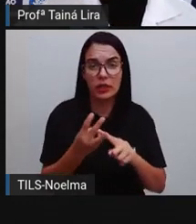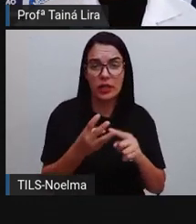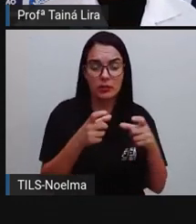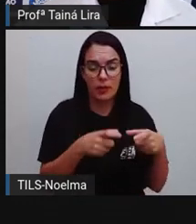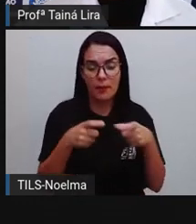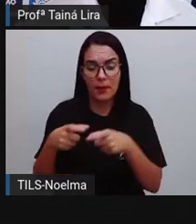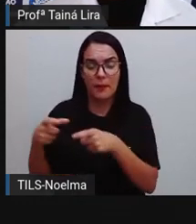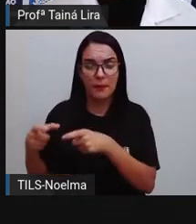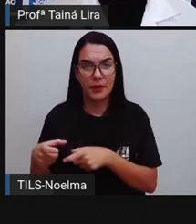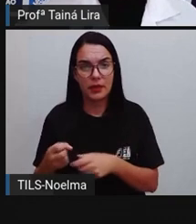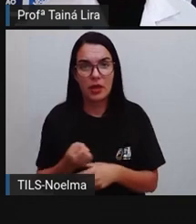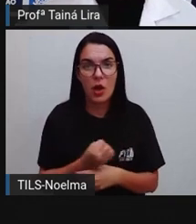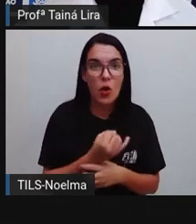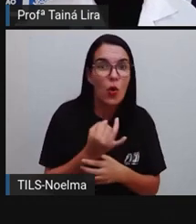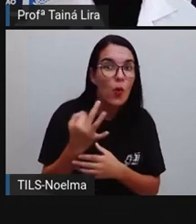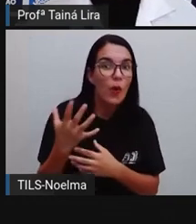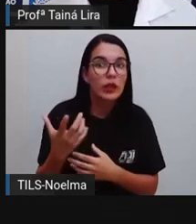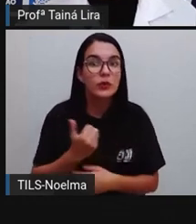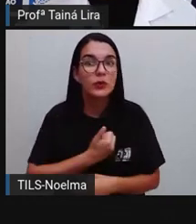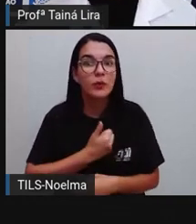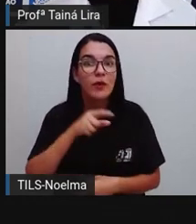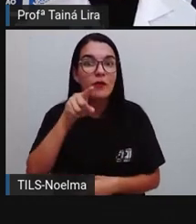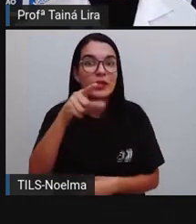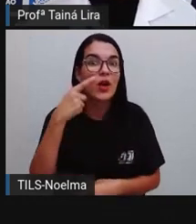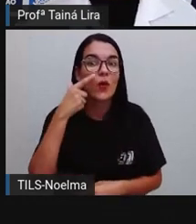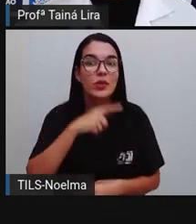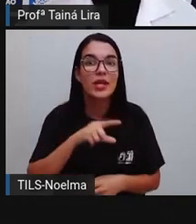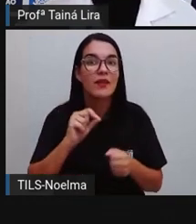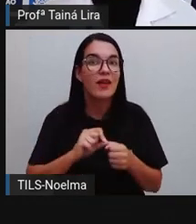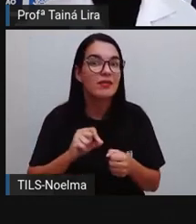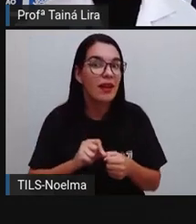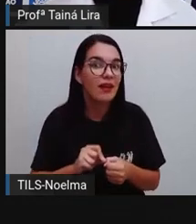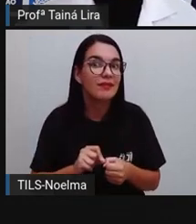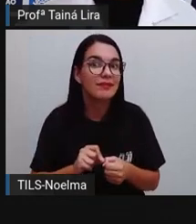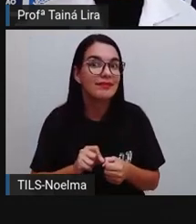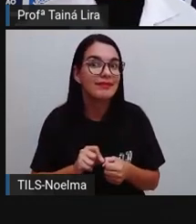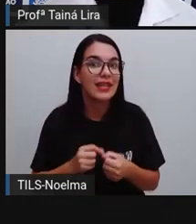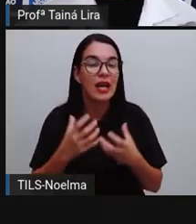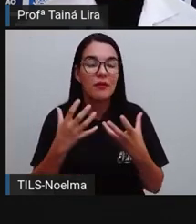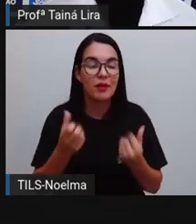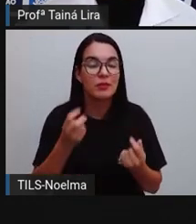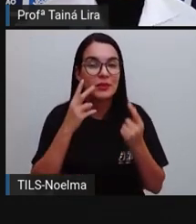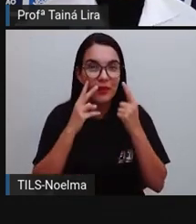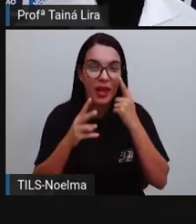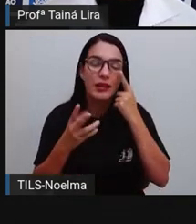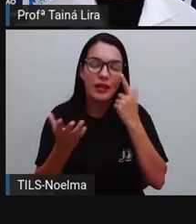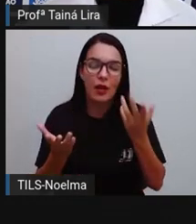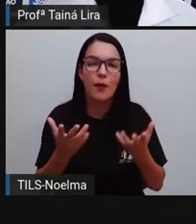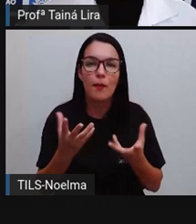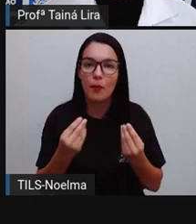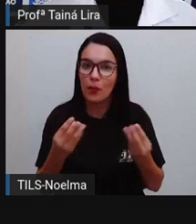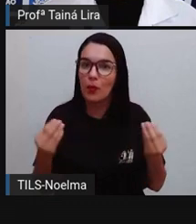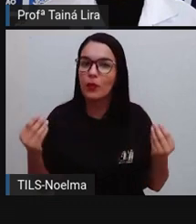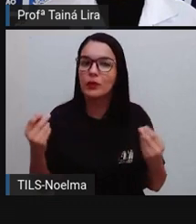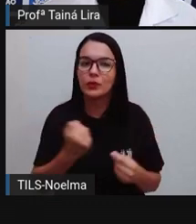Quantos números será que você consegue formar? São muitos números, certo?